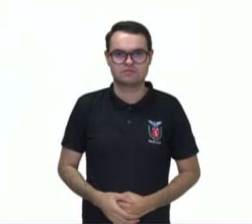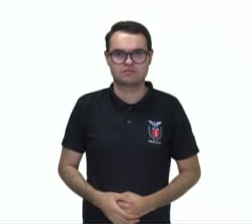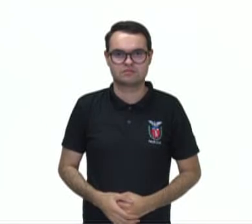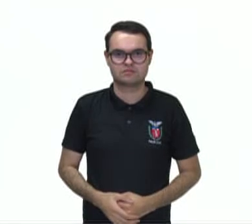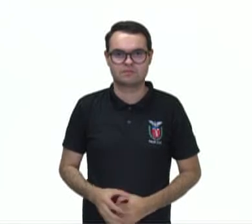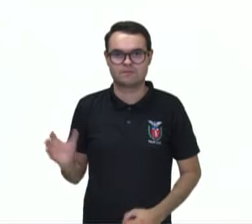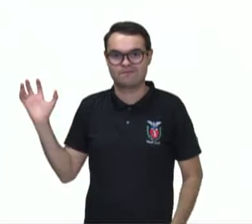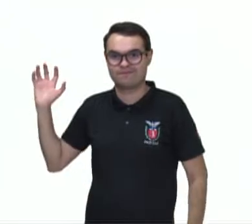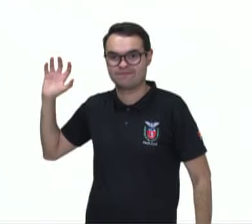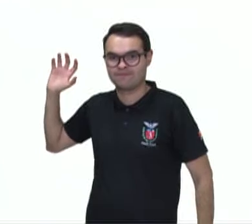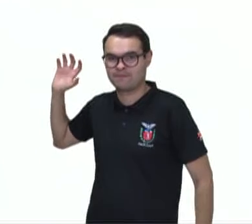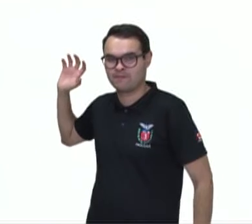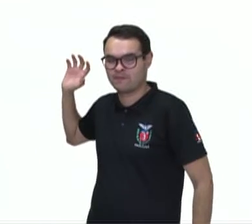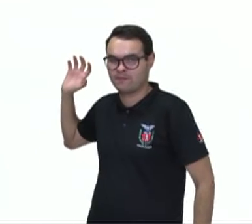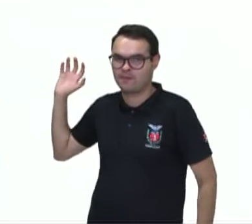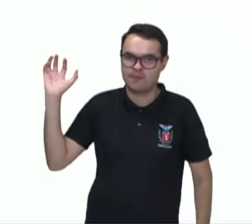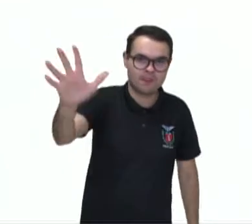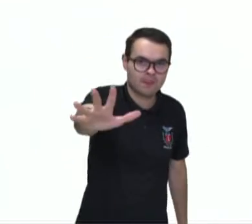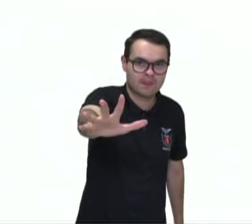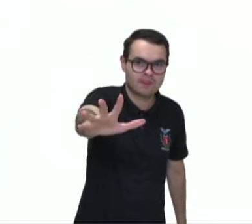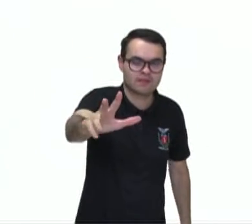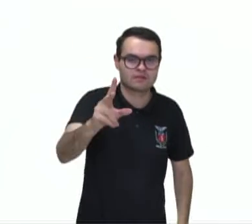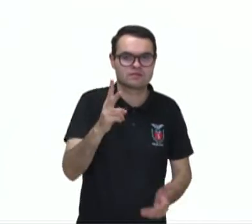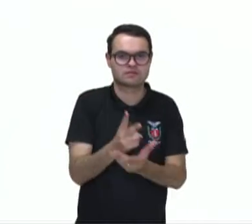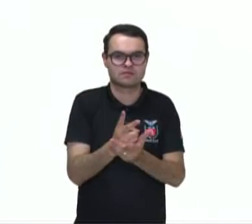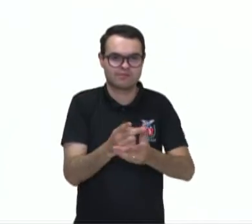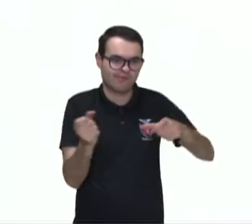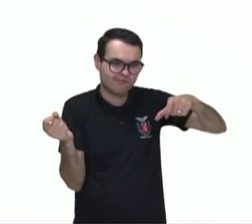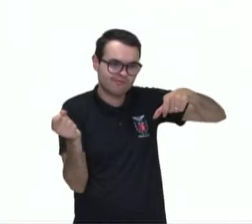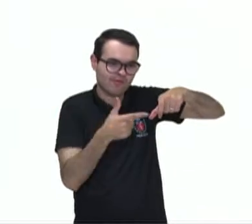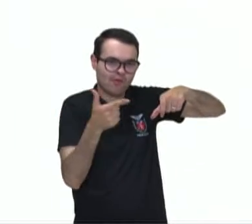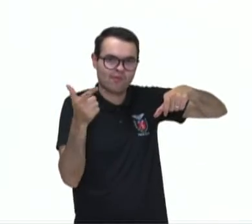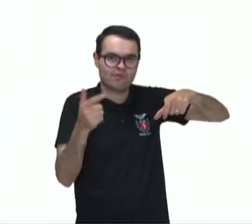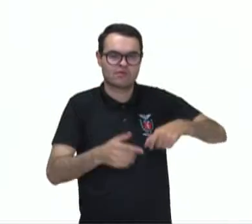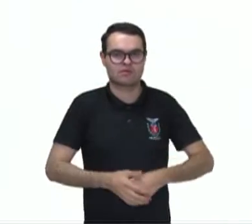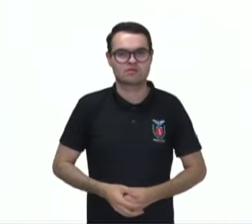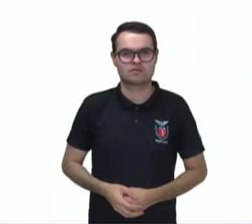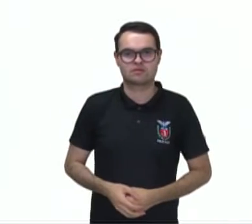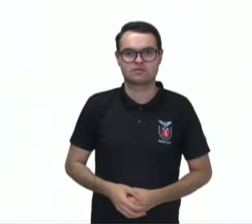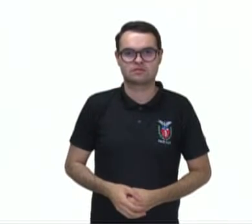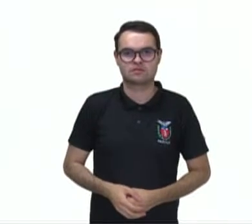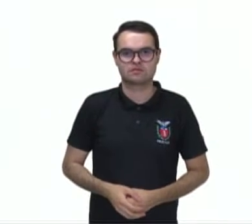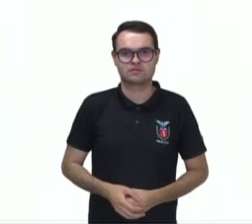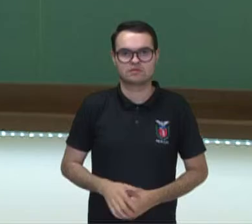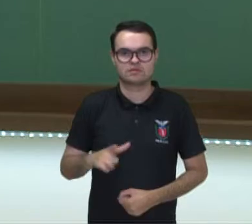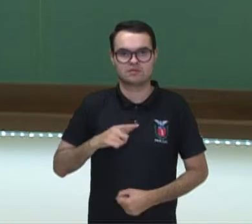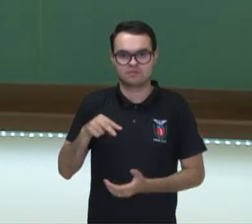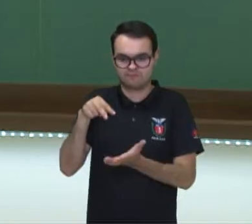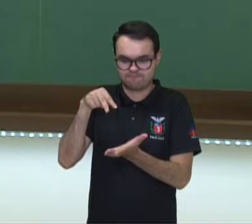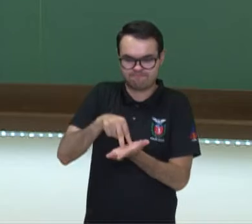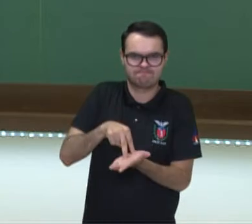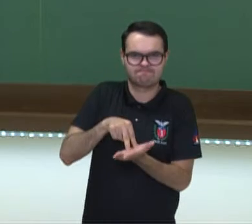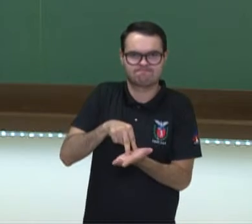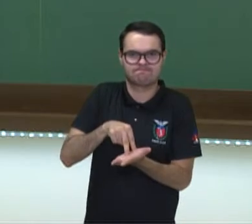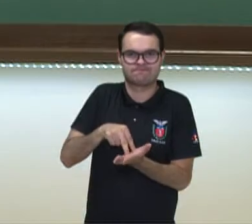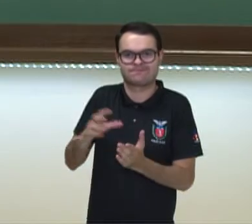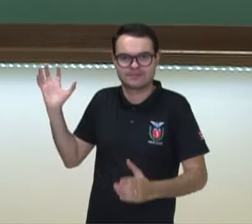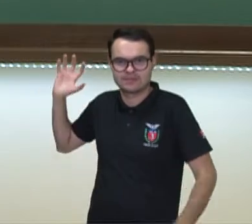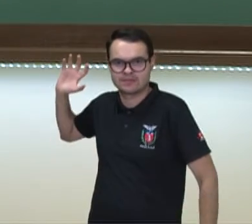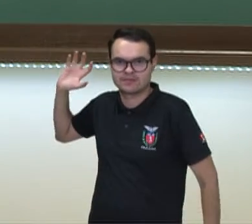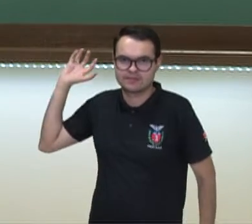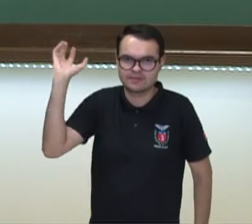Arremesso. um fundamento realizado sempre em direção ao gol. Então, ele com apoio, com apoio dos pés.